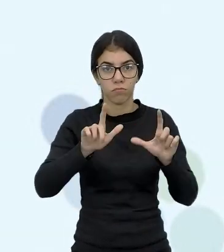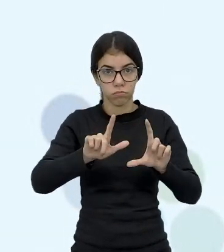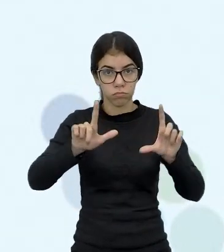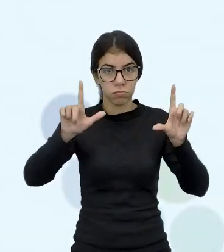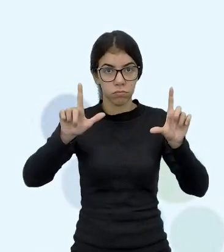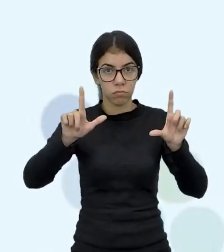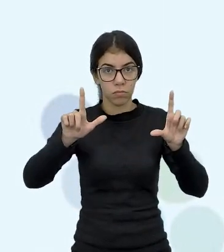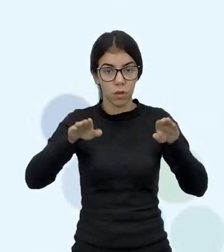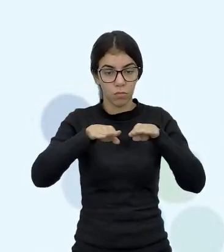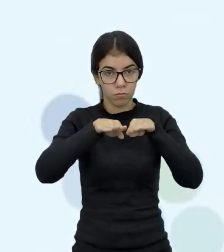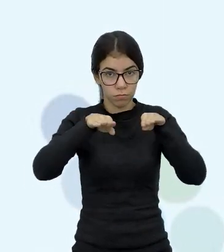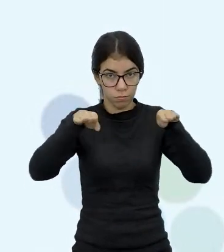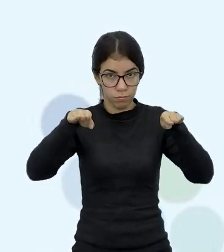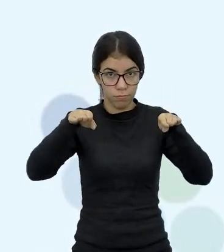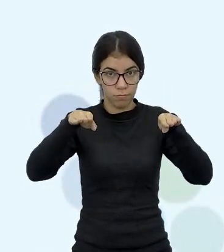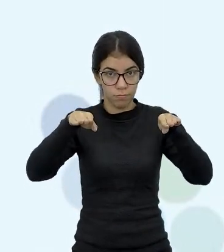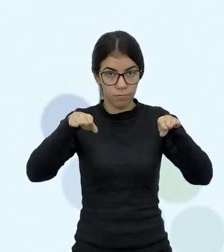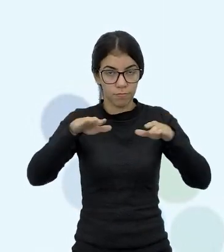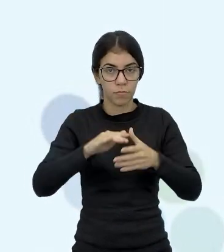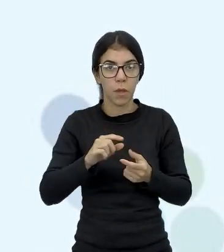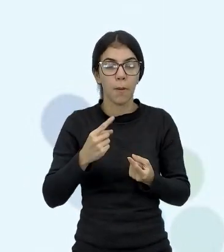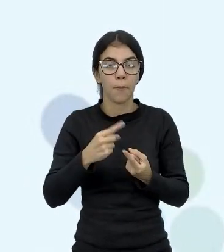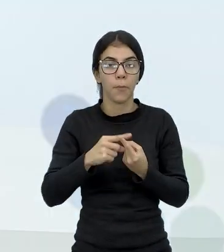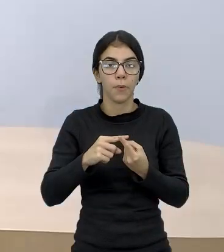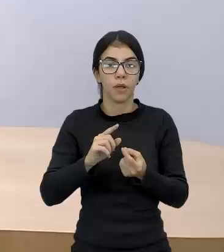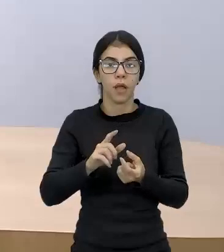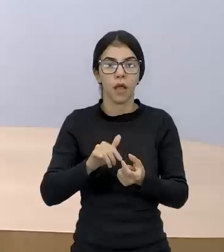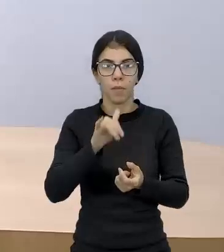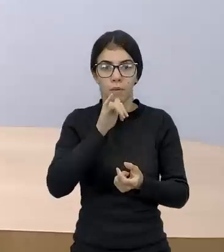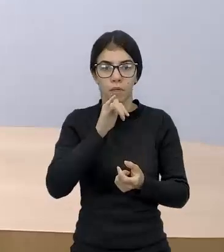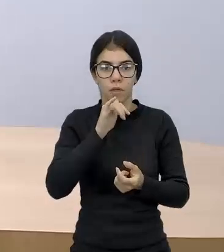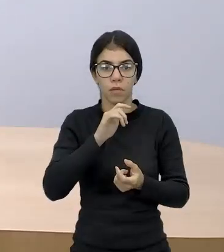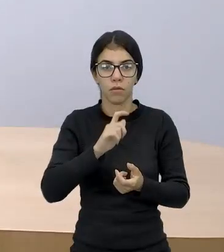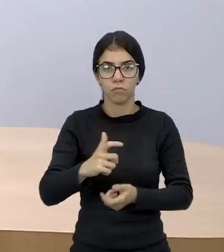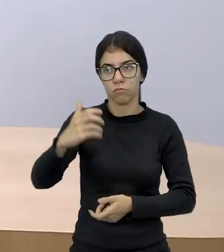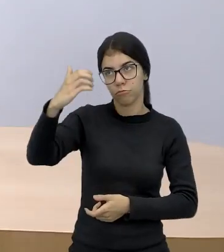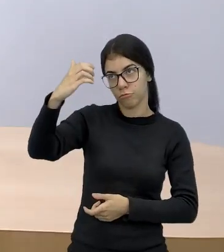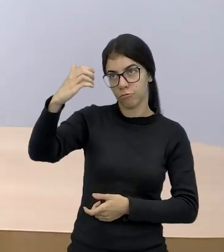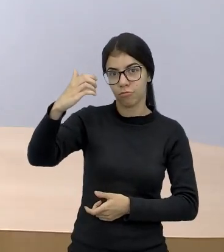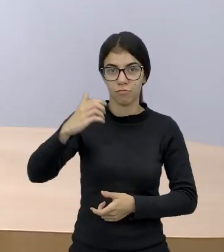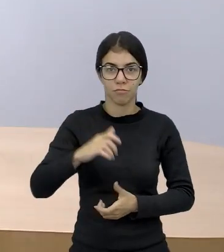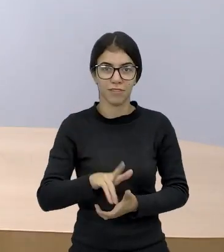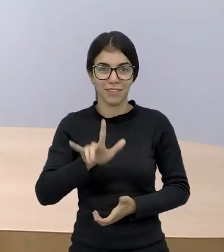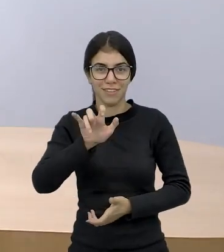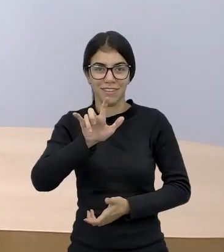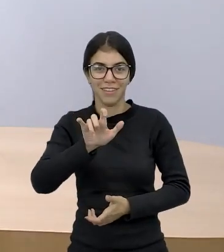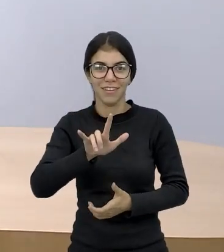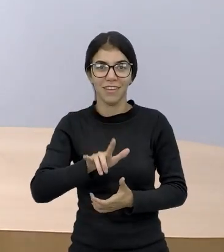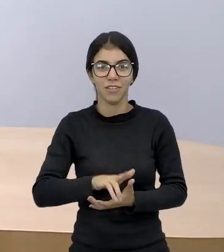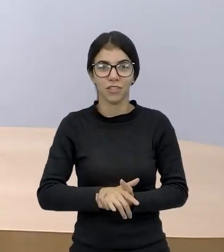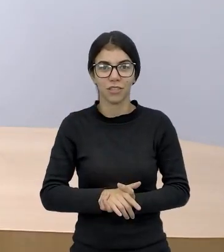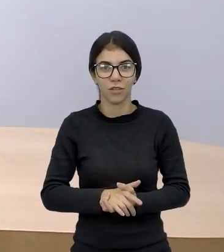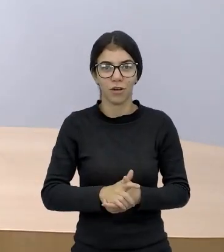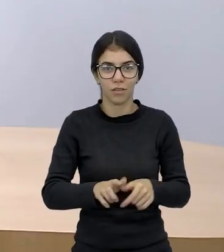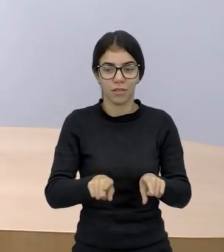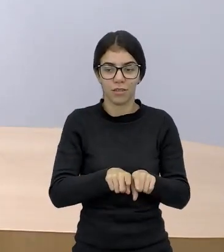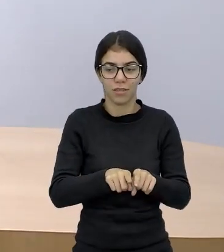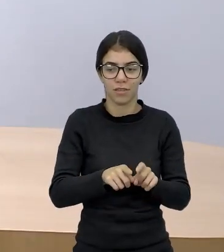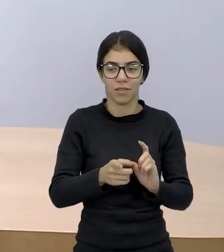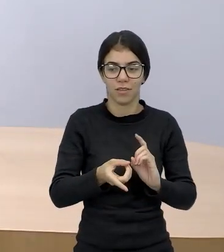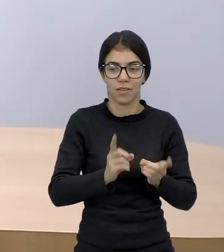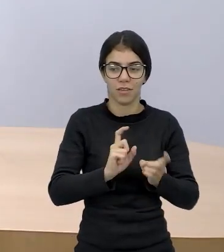posição horizontal. Ok? Você não vai gravar para colocar no Instagram nem no TikTok, né? Você vai gravar para fazer uma